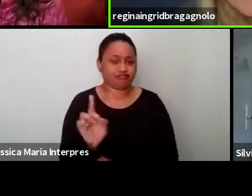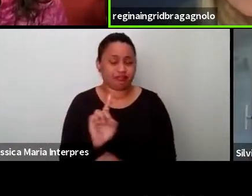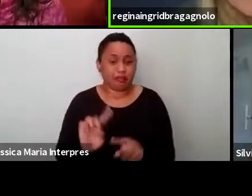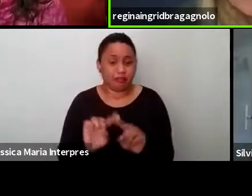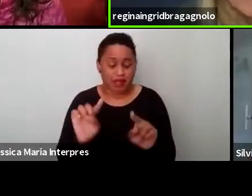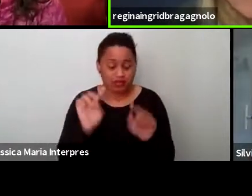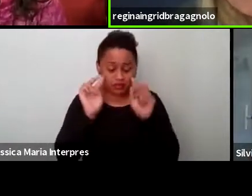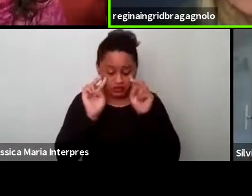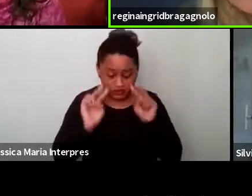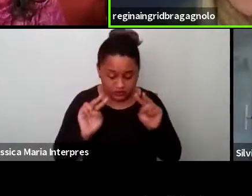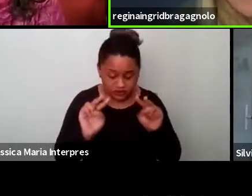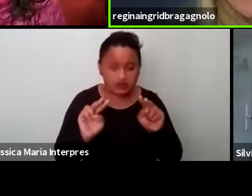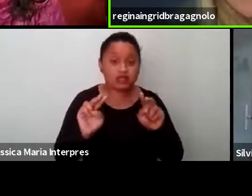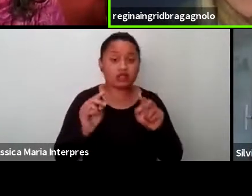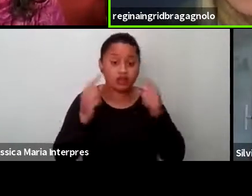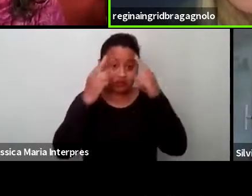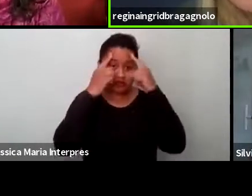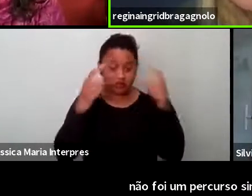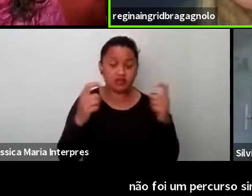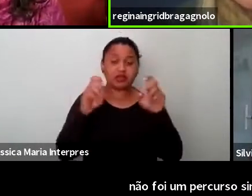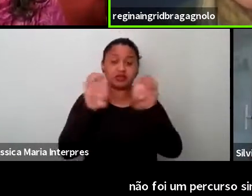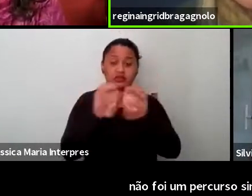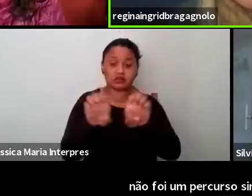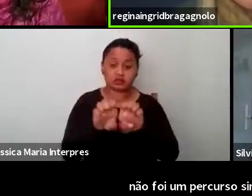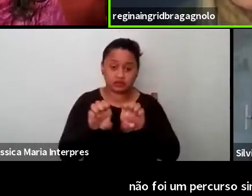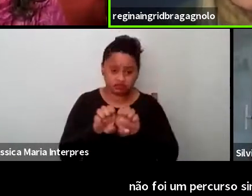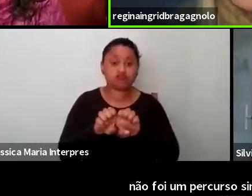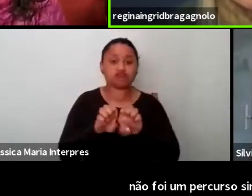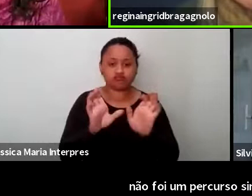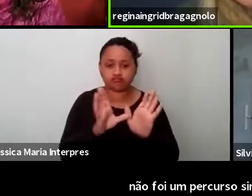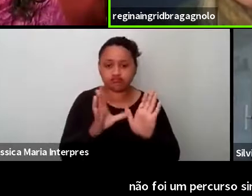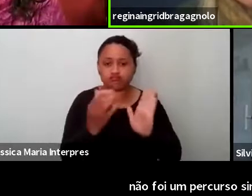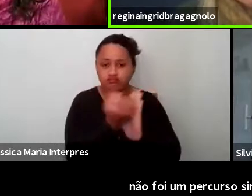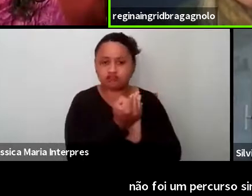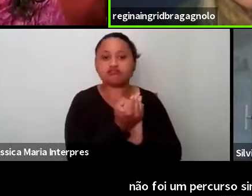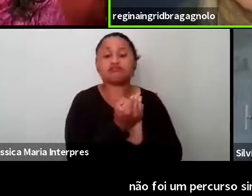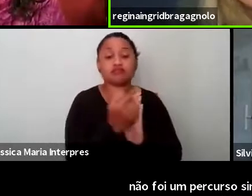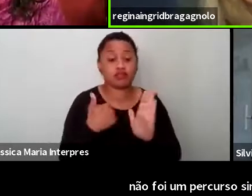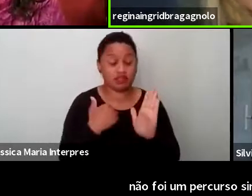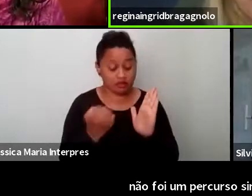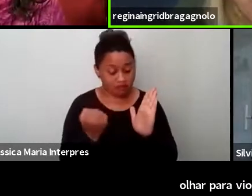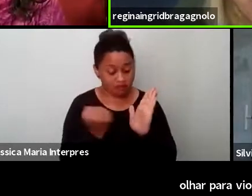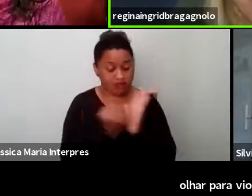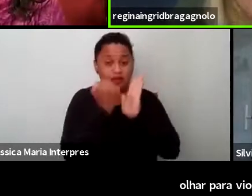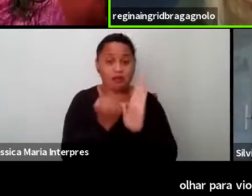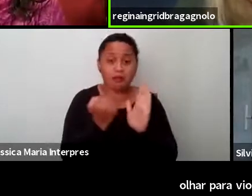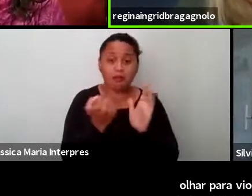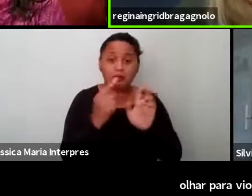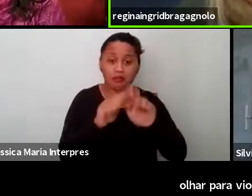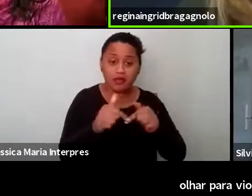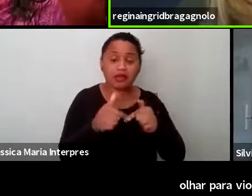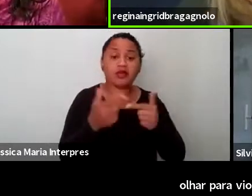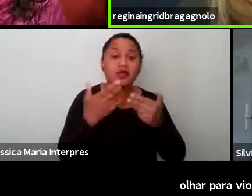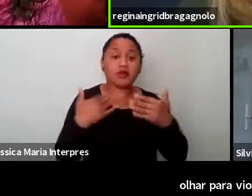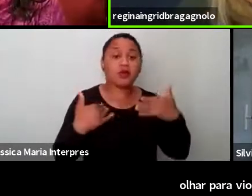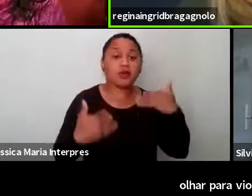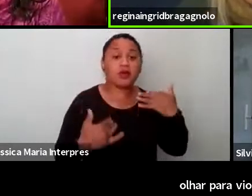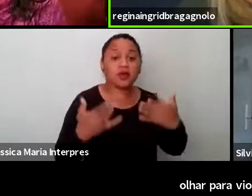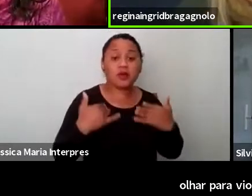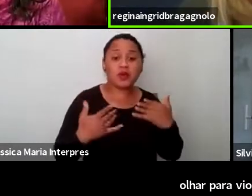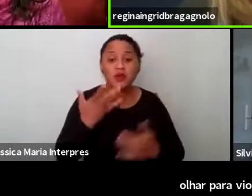para a violência estrutural simbólica, muitas vezes marcadas nesse fazer com o corpo das crianças como